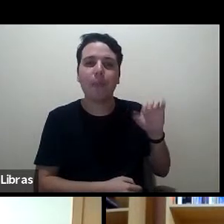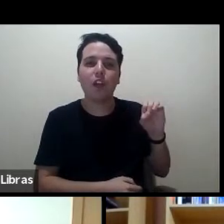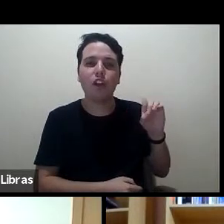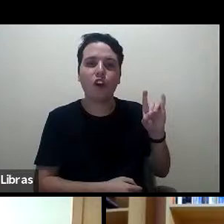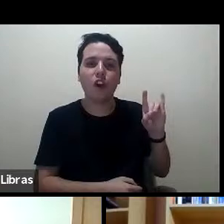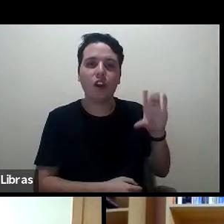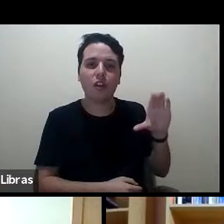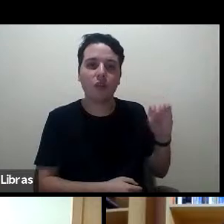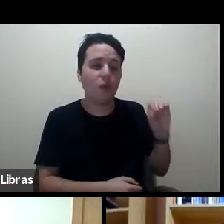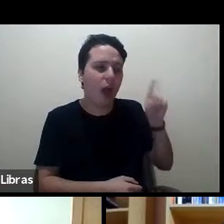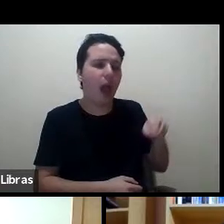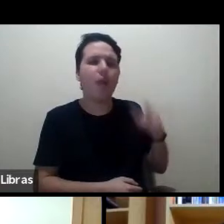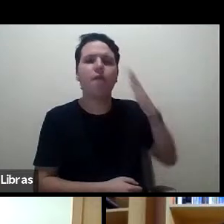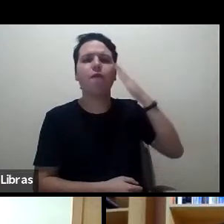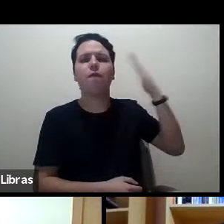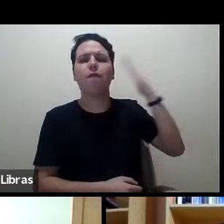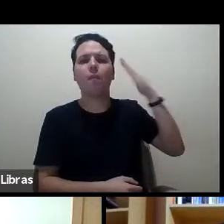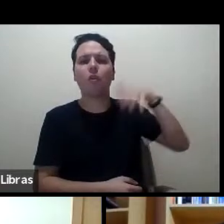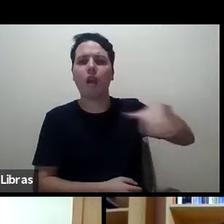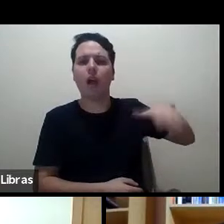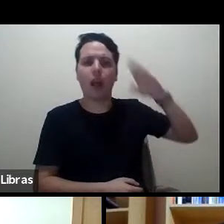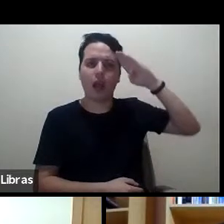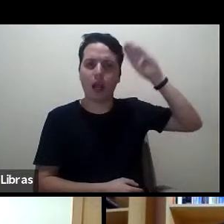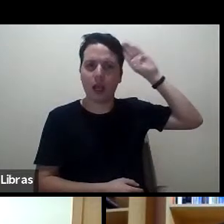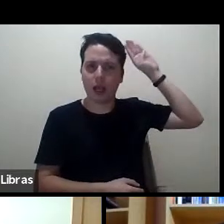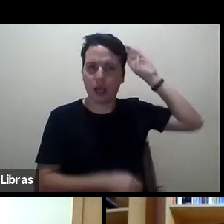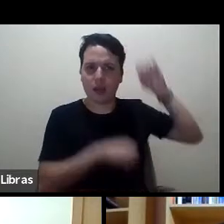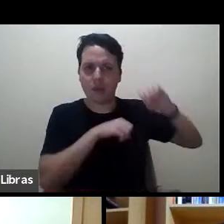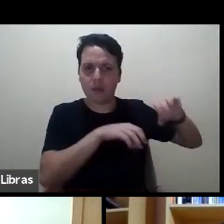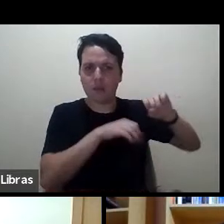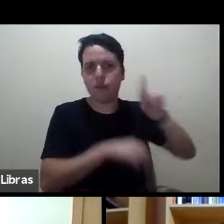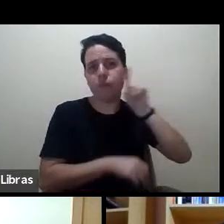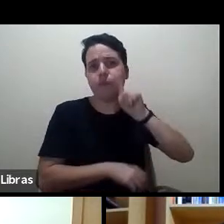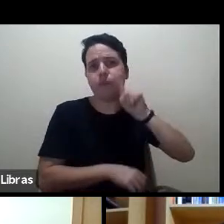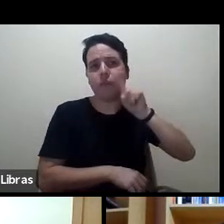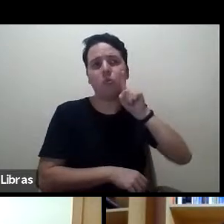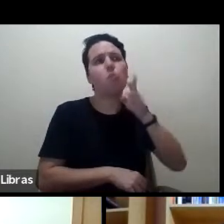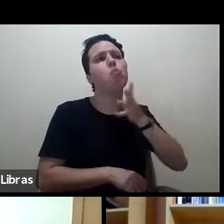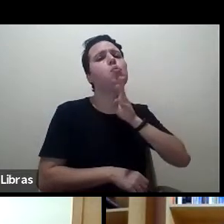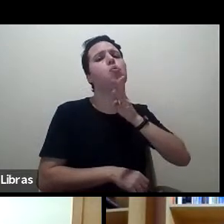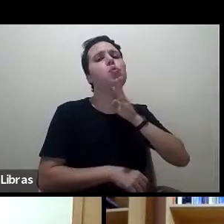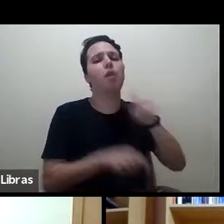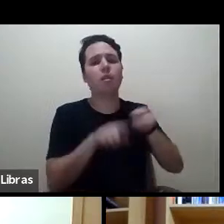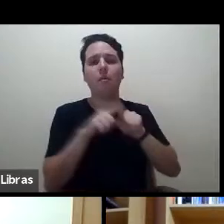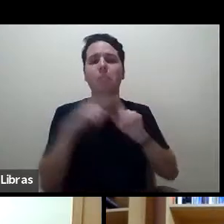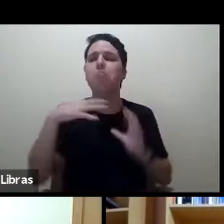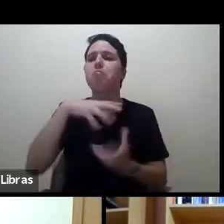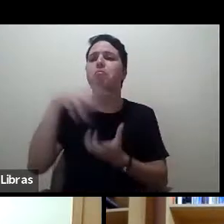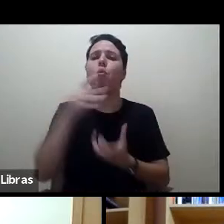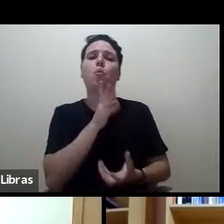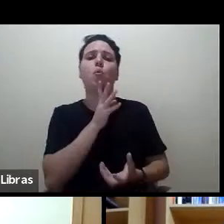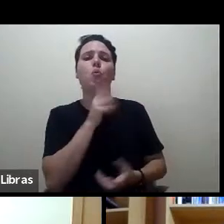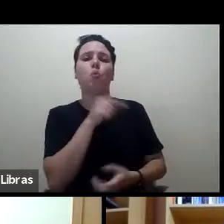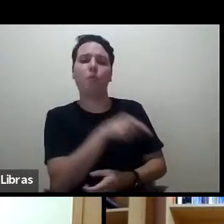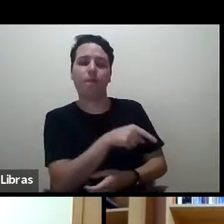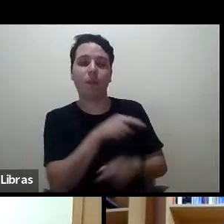comunidade acadêmica na área de educação nos Estados Unidos e mundialmente, mas ainda